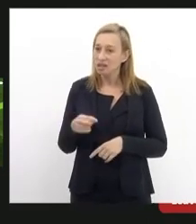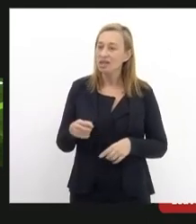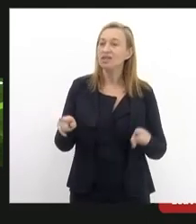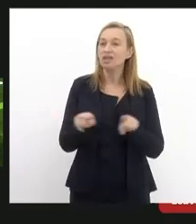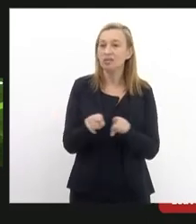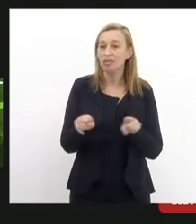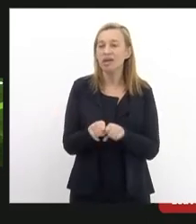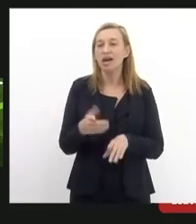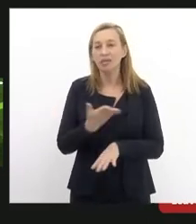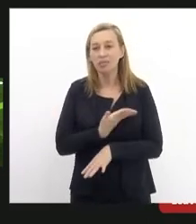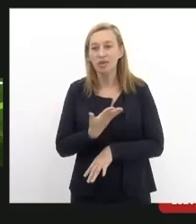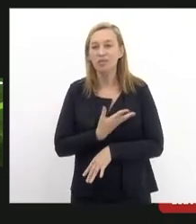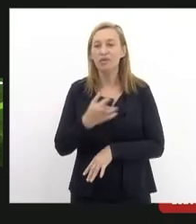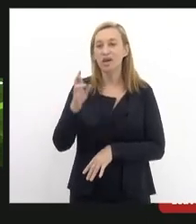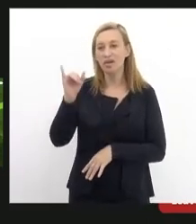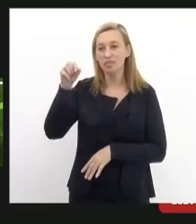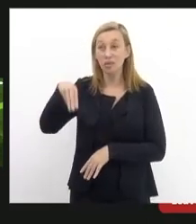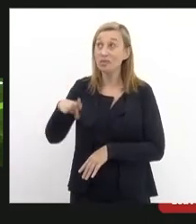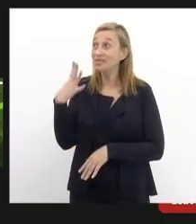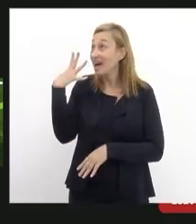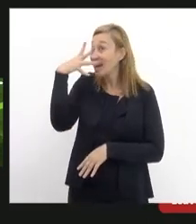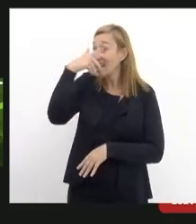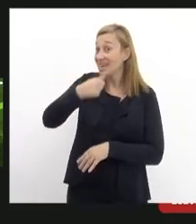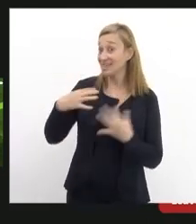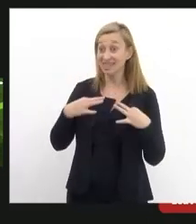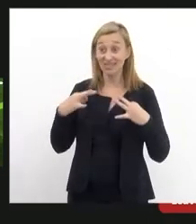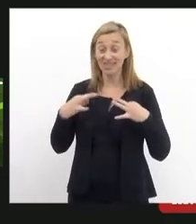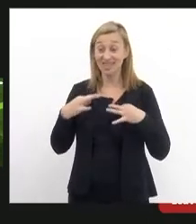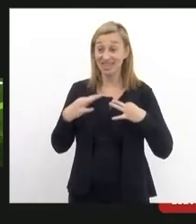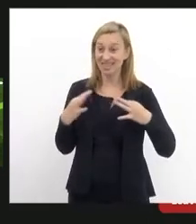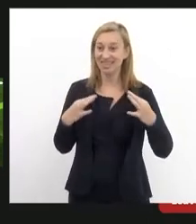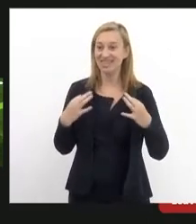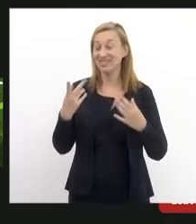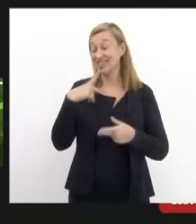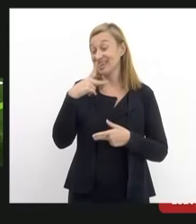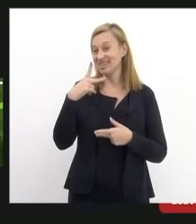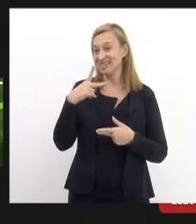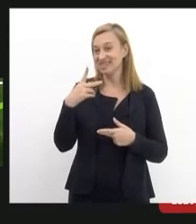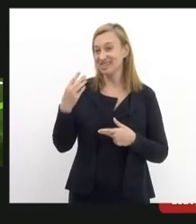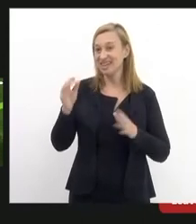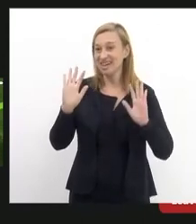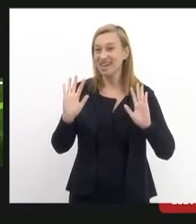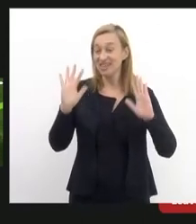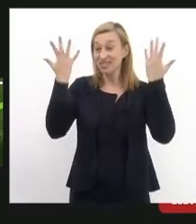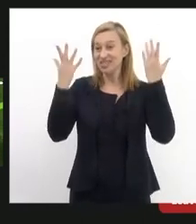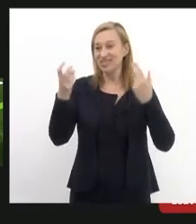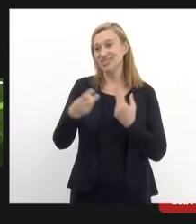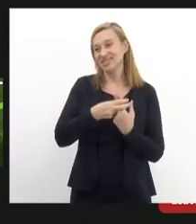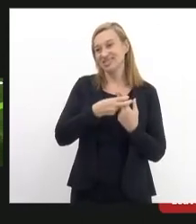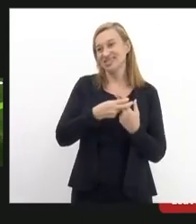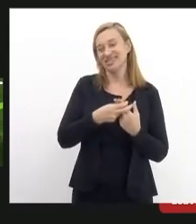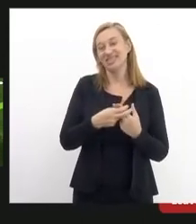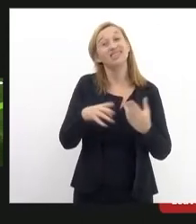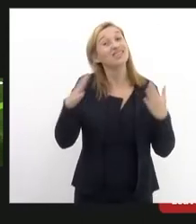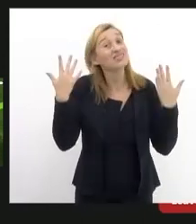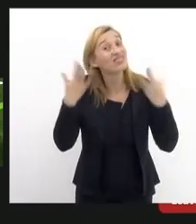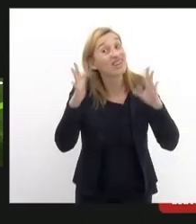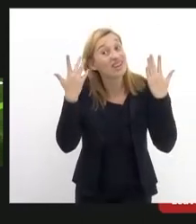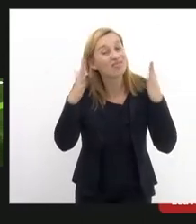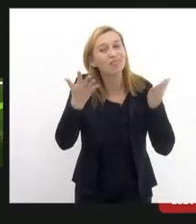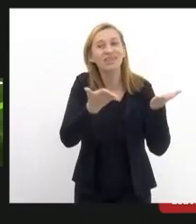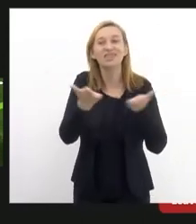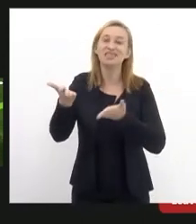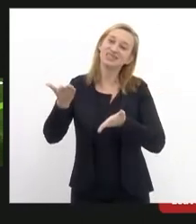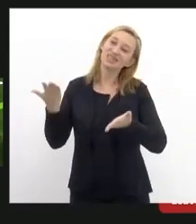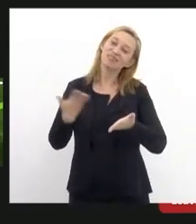o nosso querido Raymond que está lindo com uma camiseta belíssima falando vivo SUS saúdo a esses companheiros de